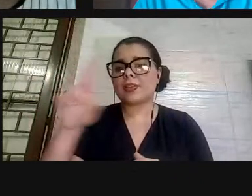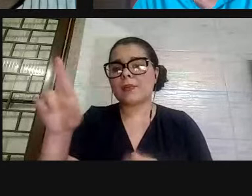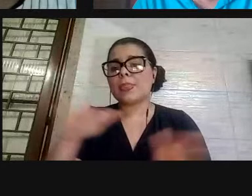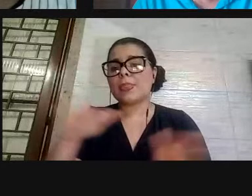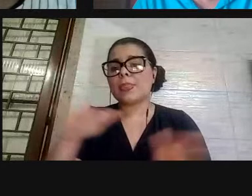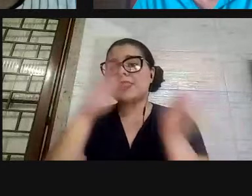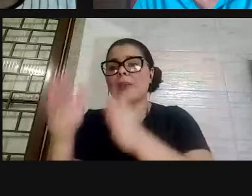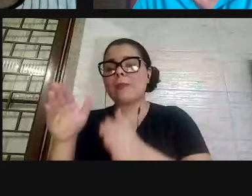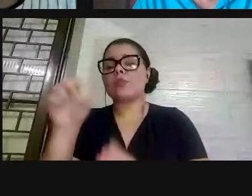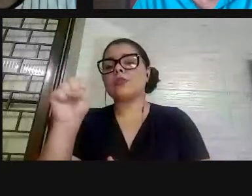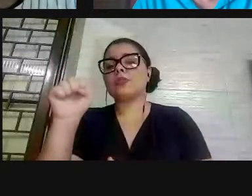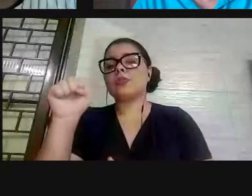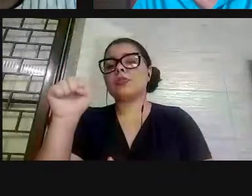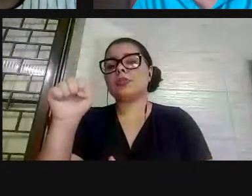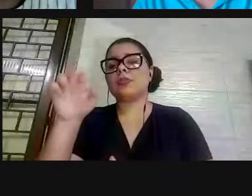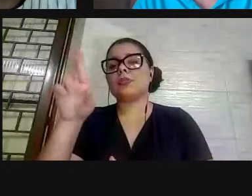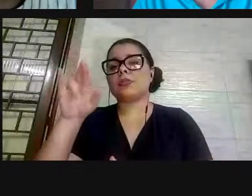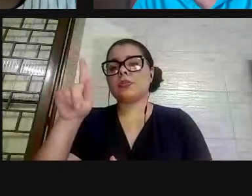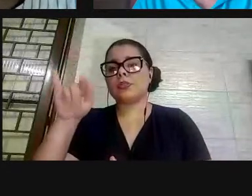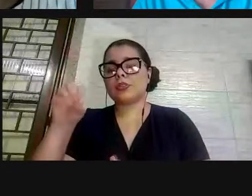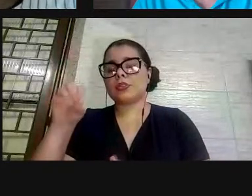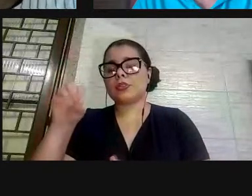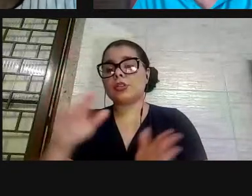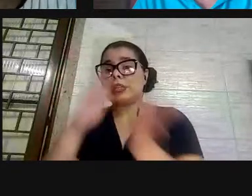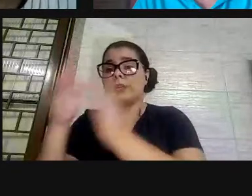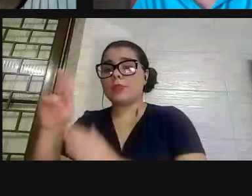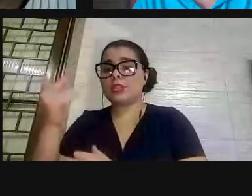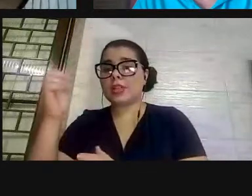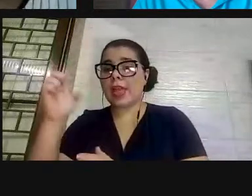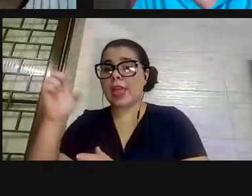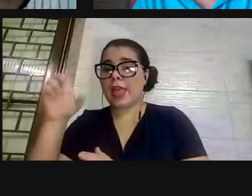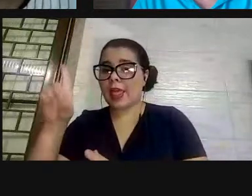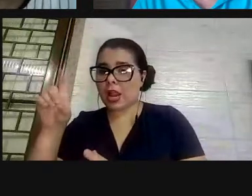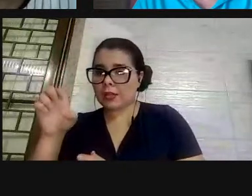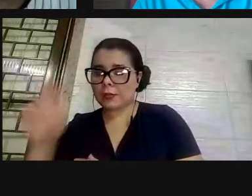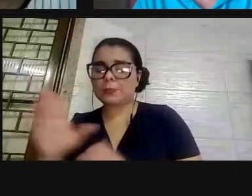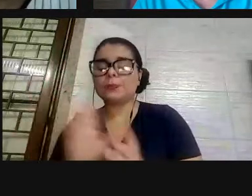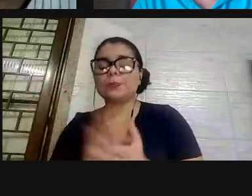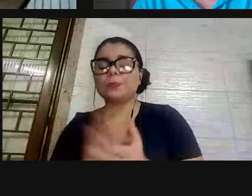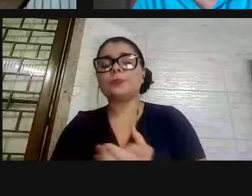e por último, não menos importante, o professor Helder Molina. Professor Wagner.